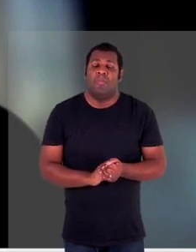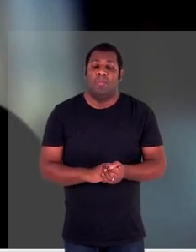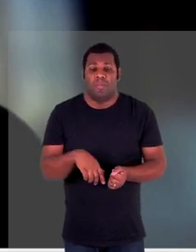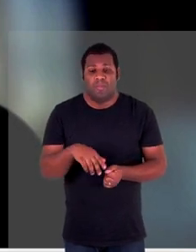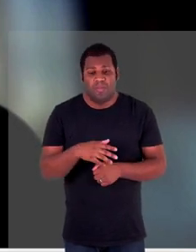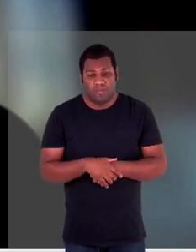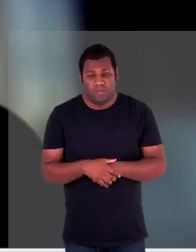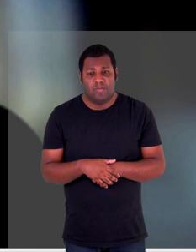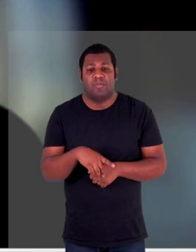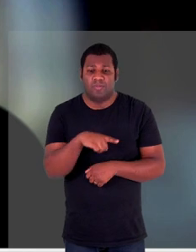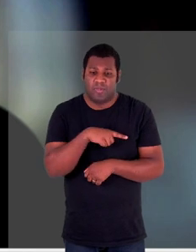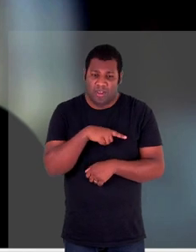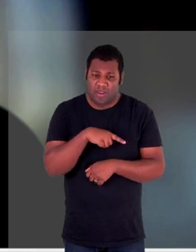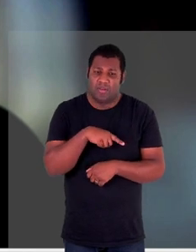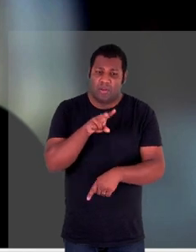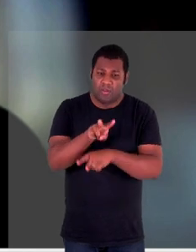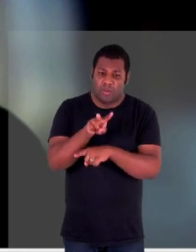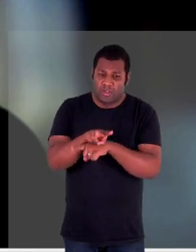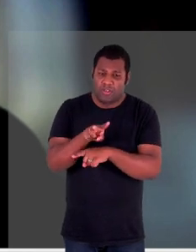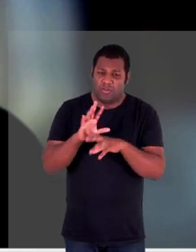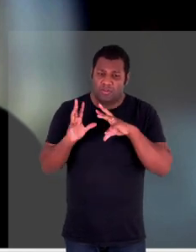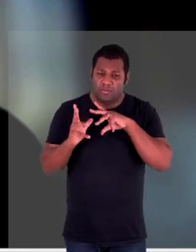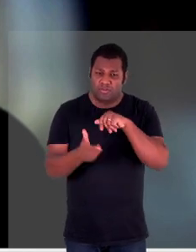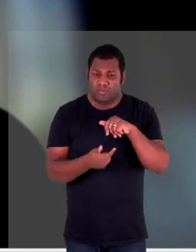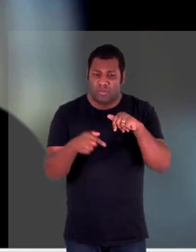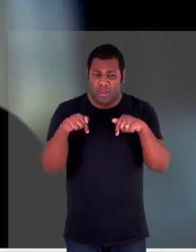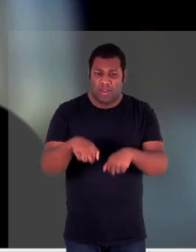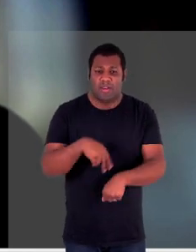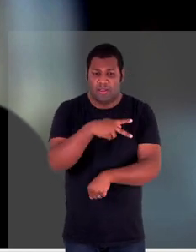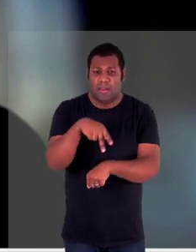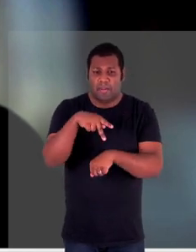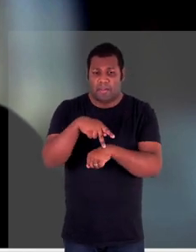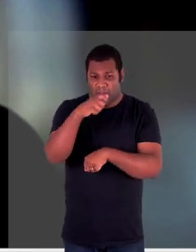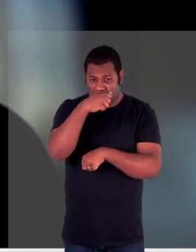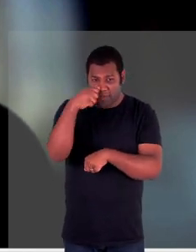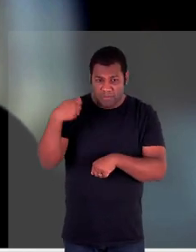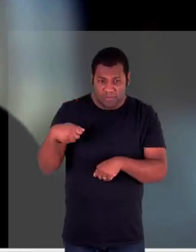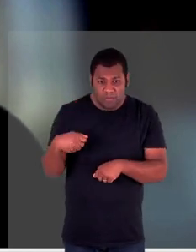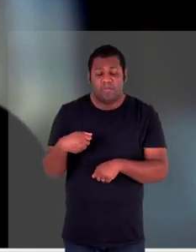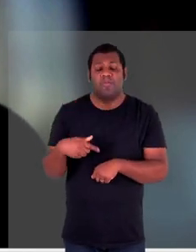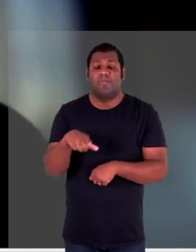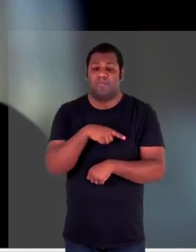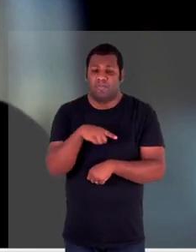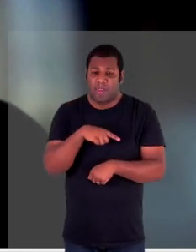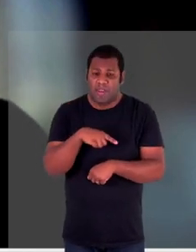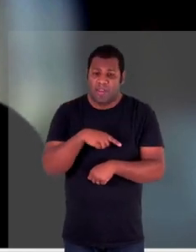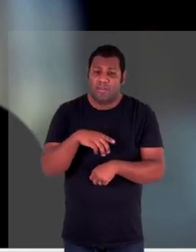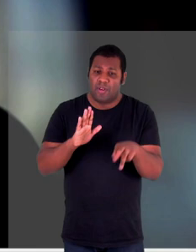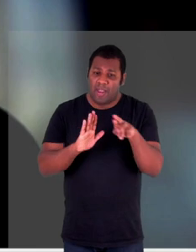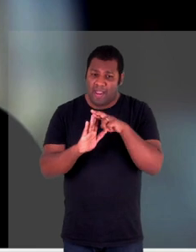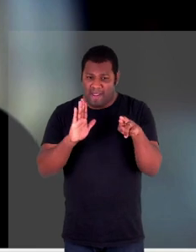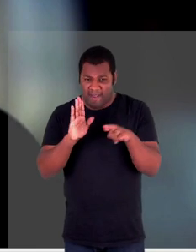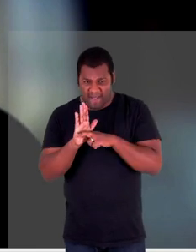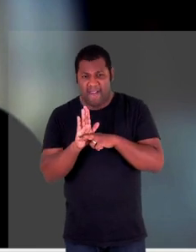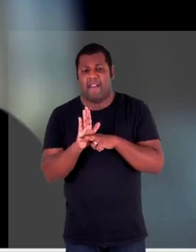quanto internacionais aqui no caso da Ucrânia a gente sabe que a violação dos tratados de Minsk os tratados de Budapeste já